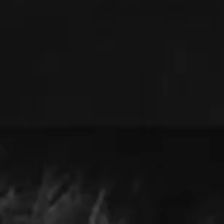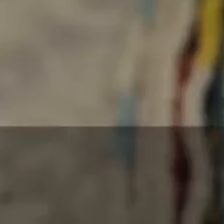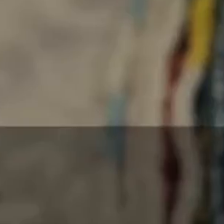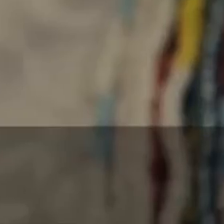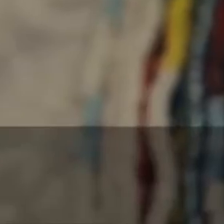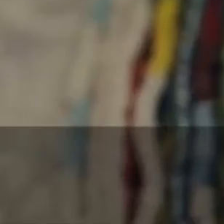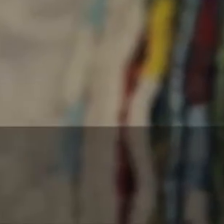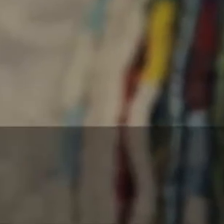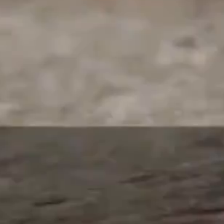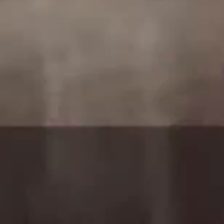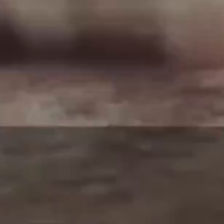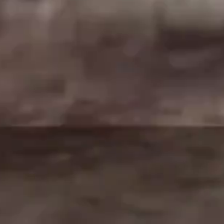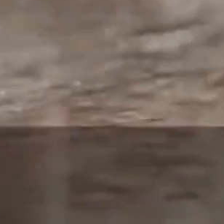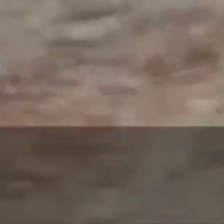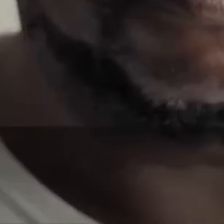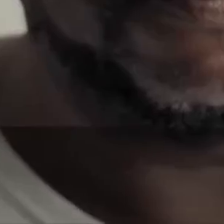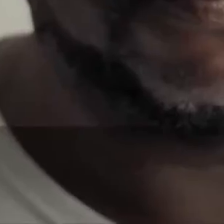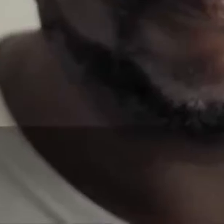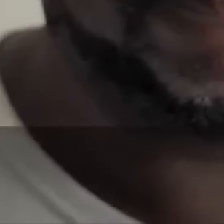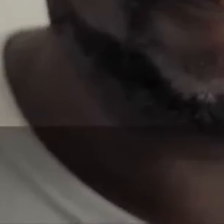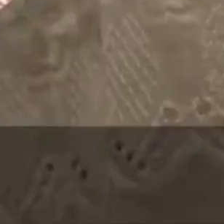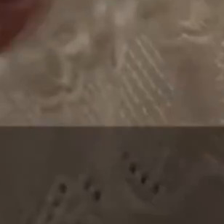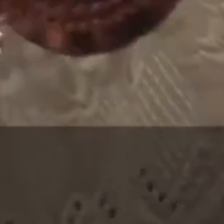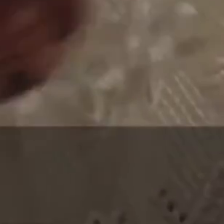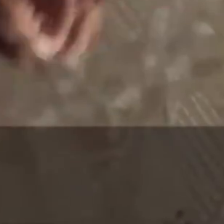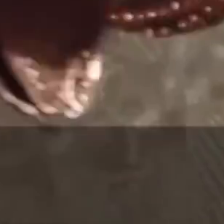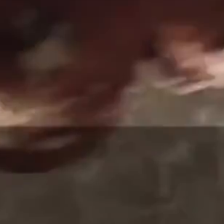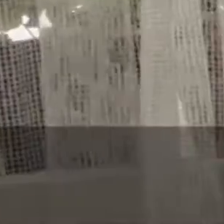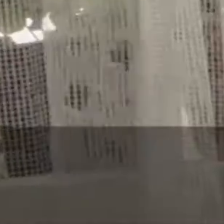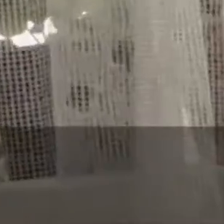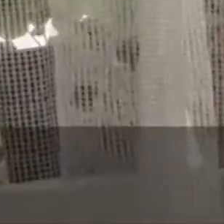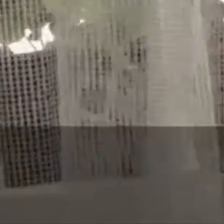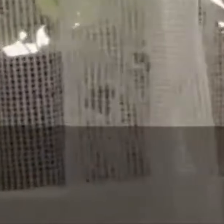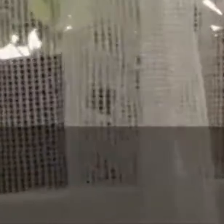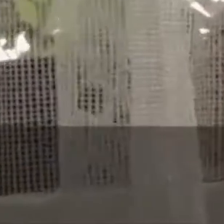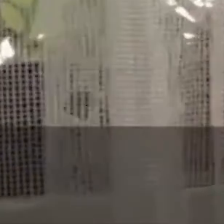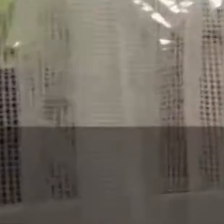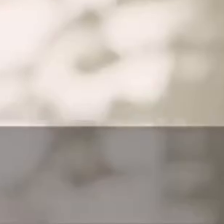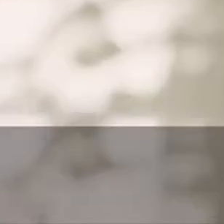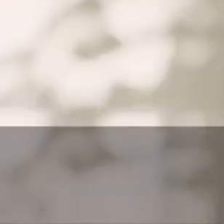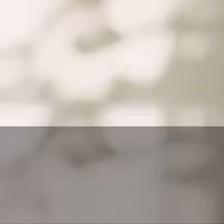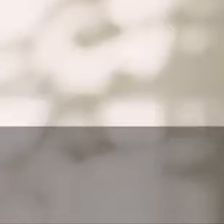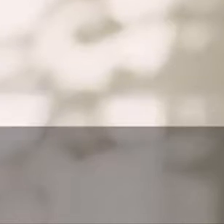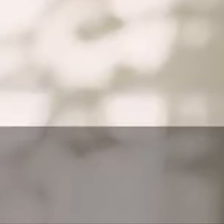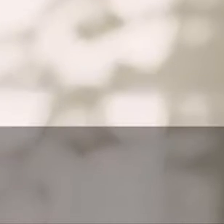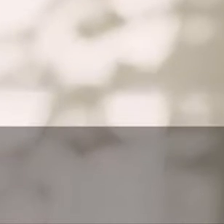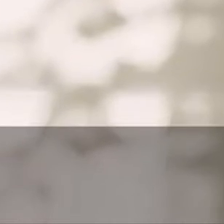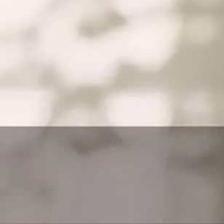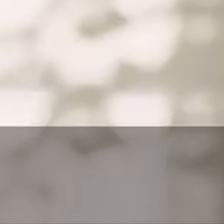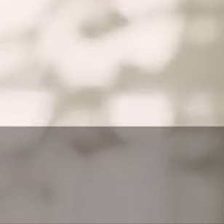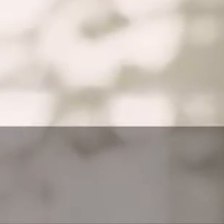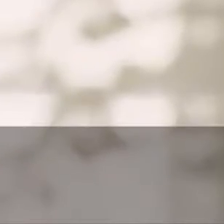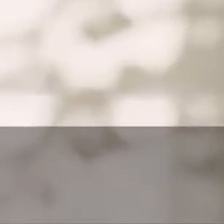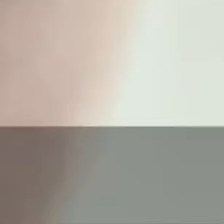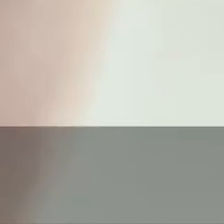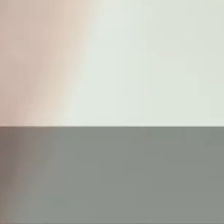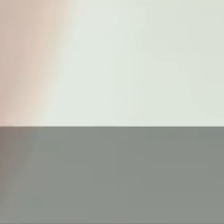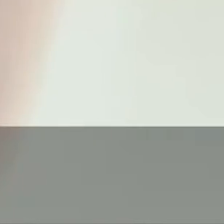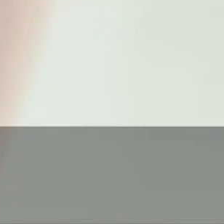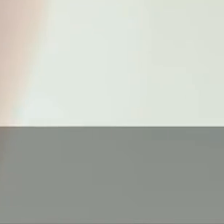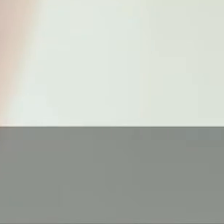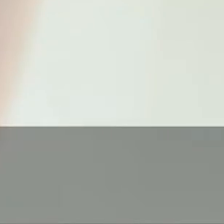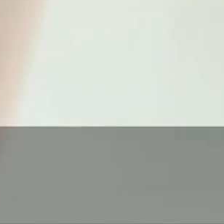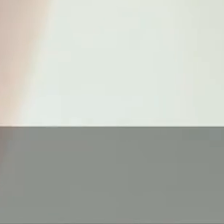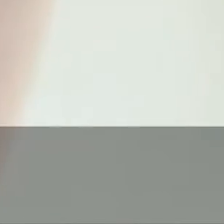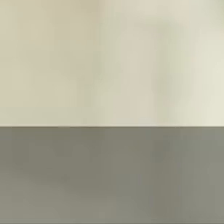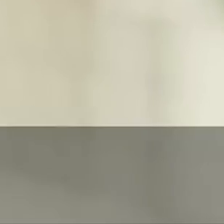de matriz africana também já enfrentaram preconceito. O problema é que pouca coisa mudou. Os cultos afro